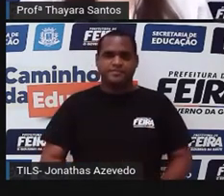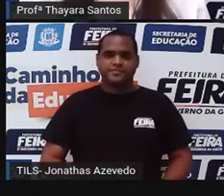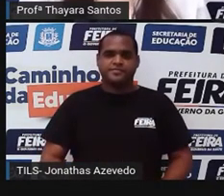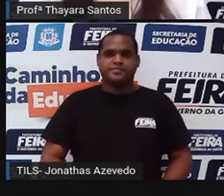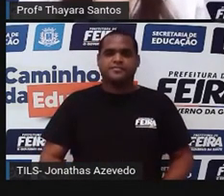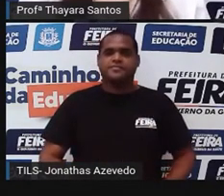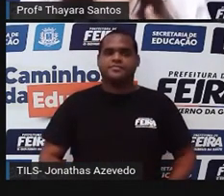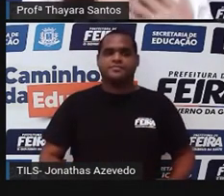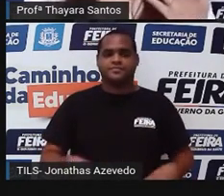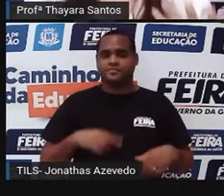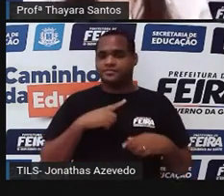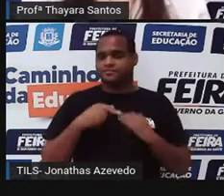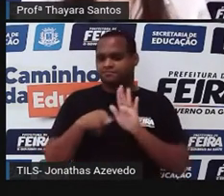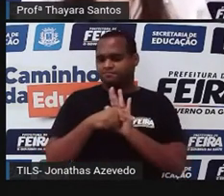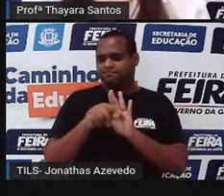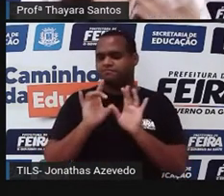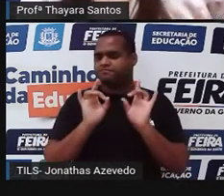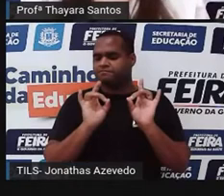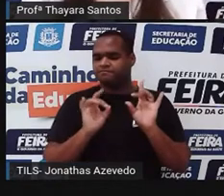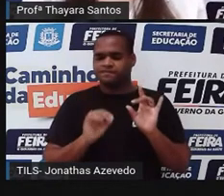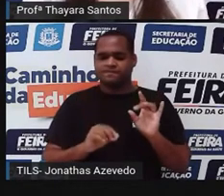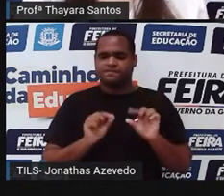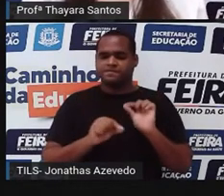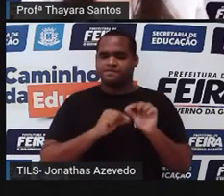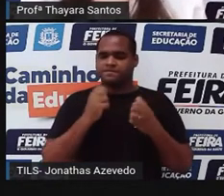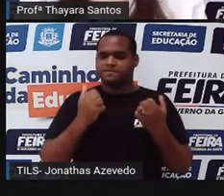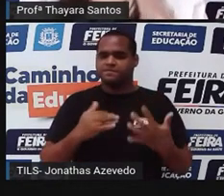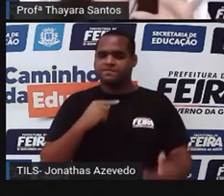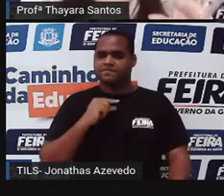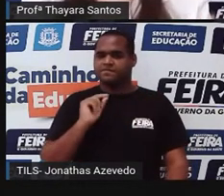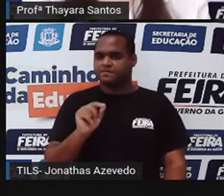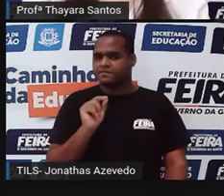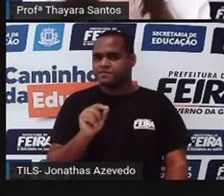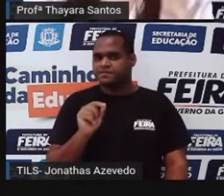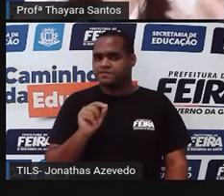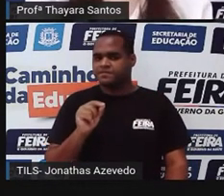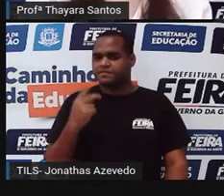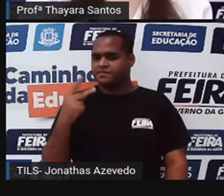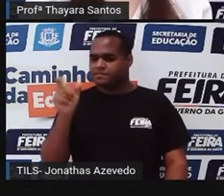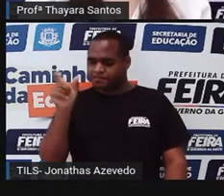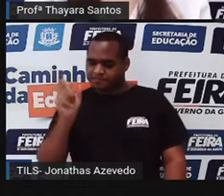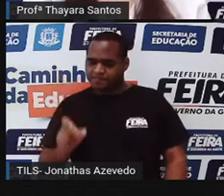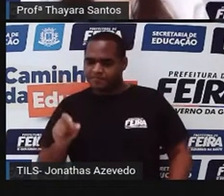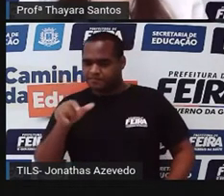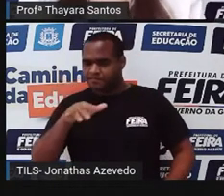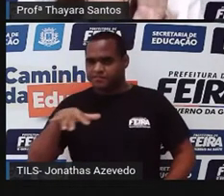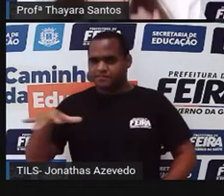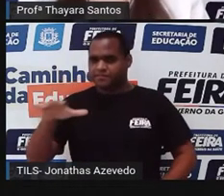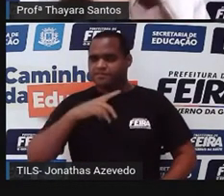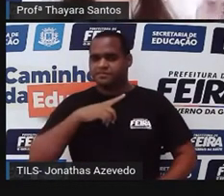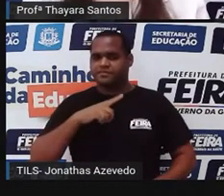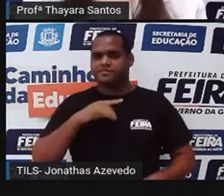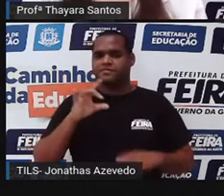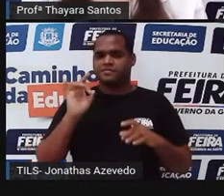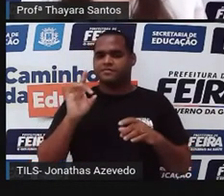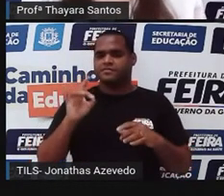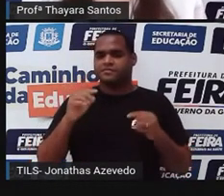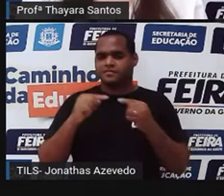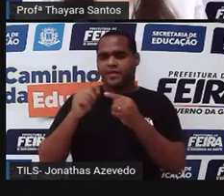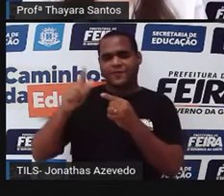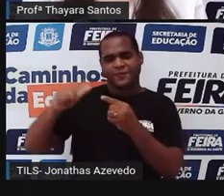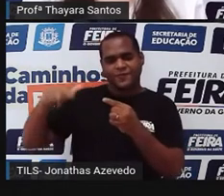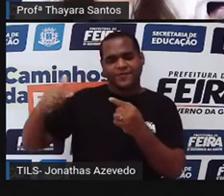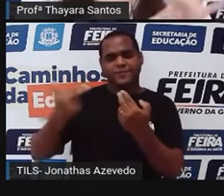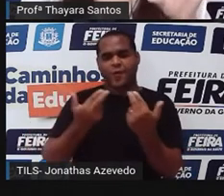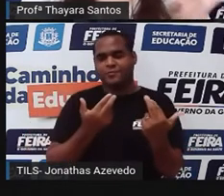E as propriedades específicas, quais são? Diferente das propriedades gerais, as específicas elas não se repetem em todas